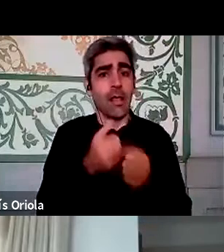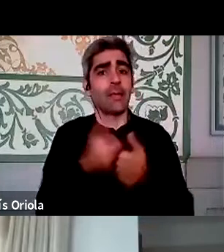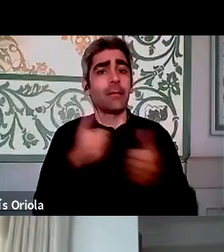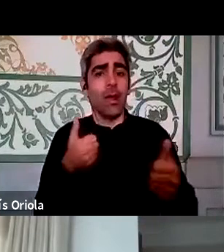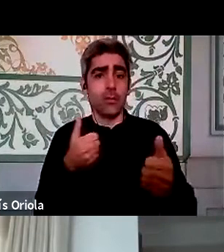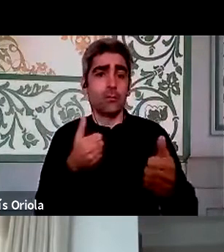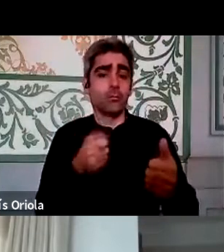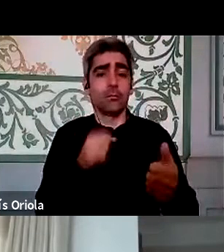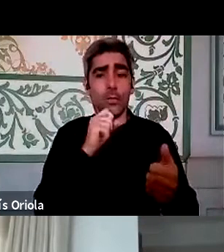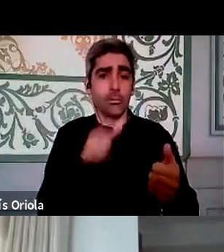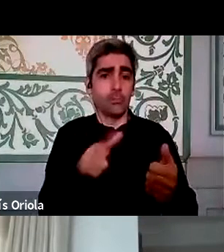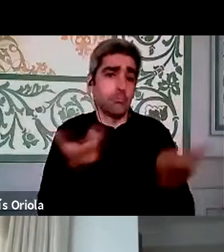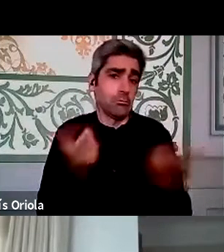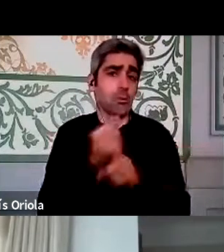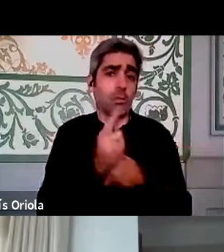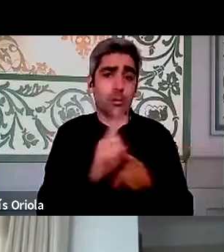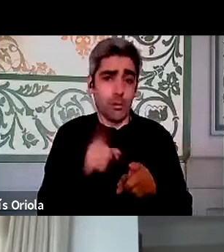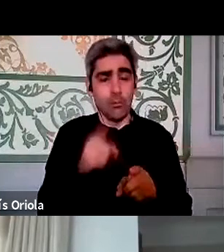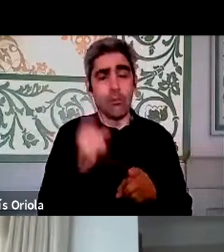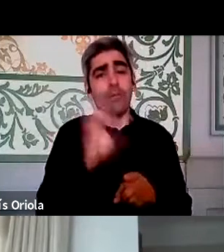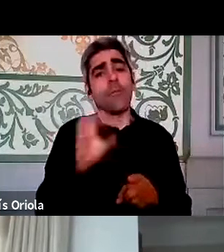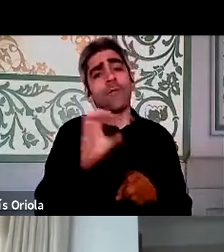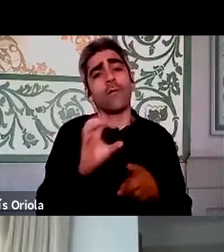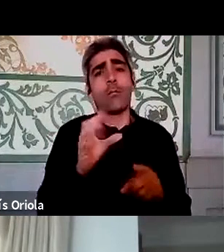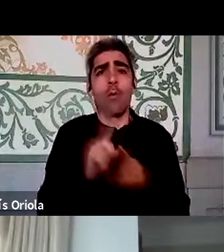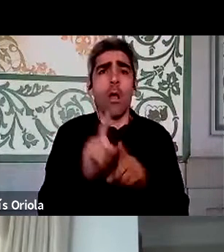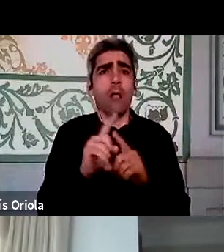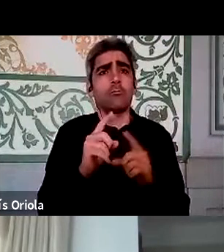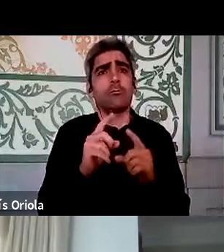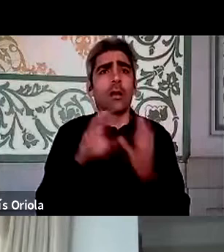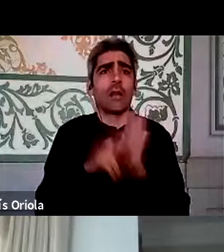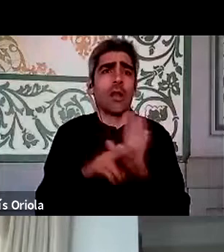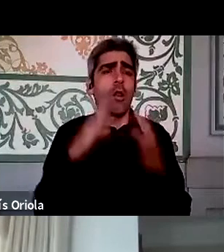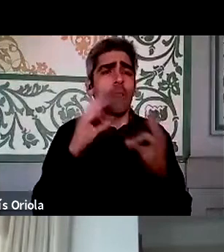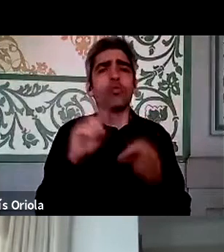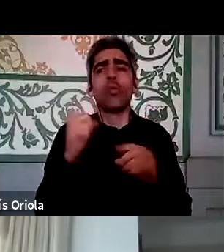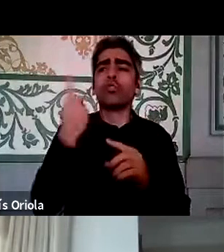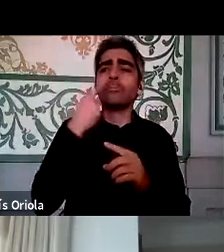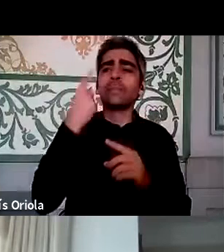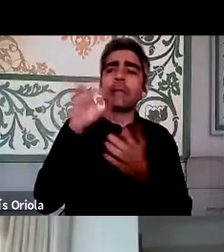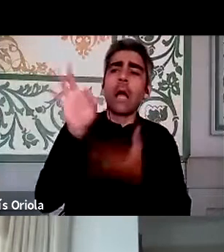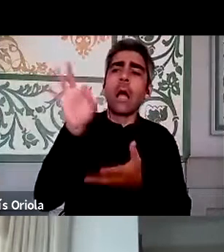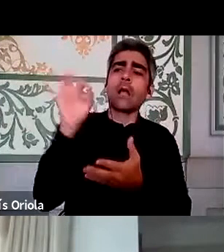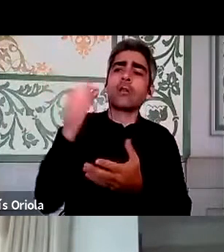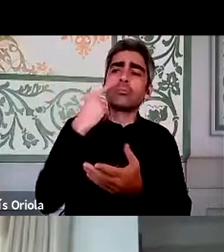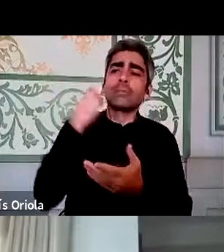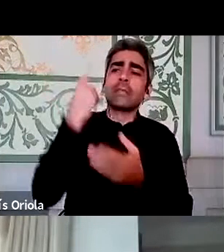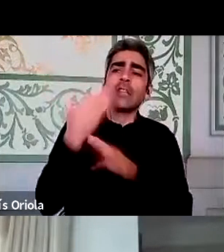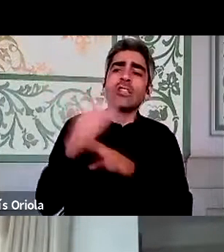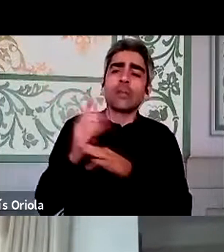também uma regra e não uma exceção. E por isso permite.